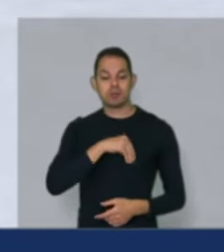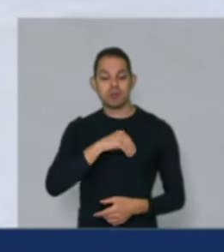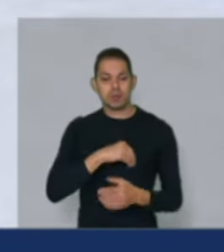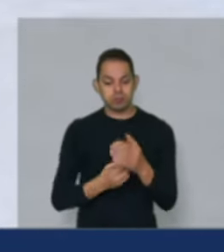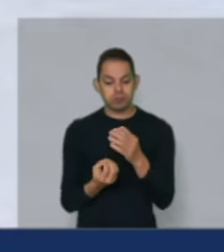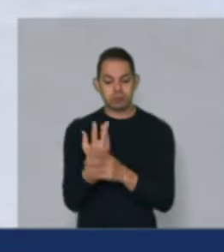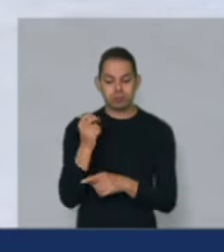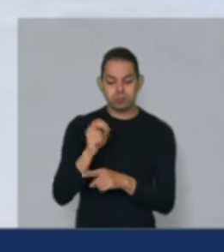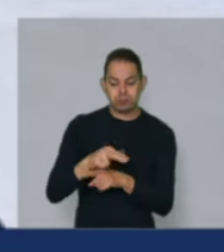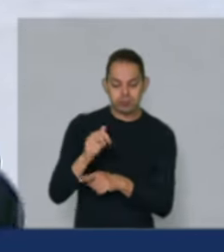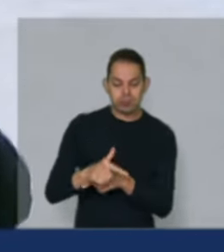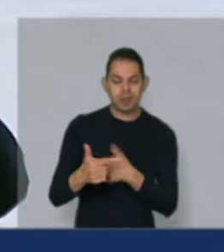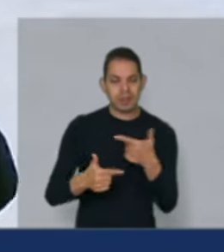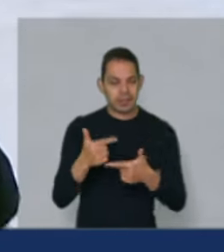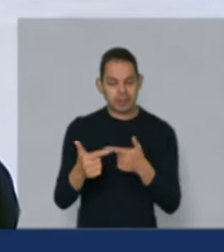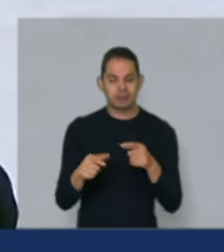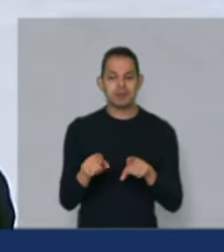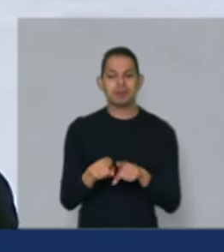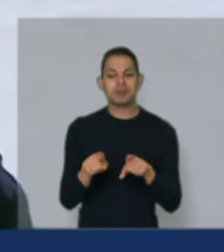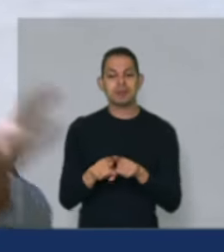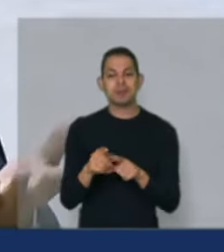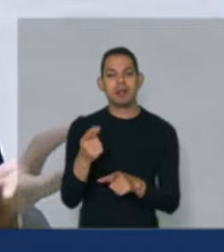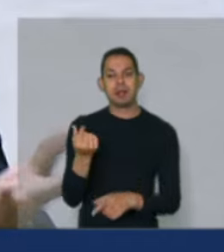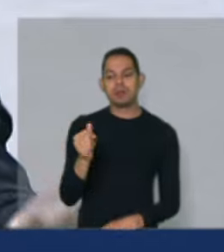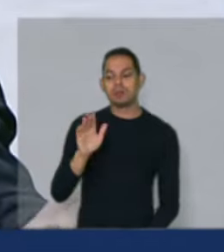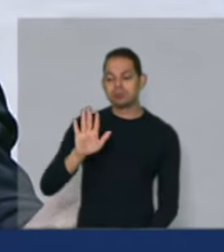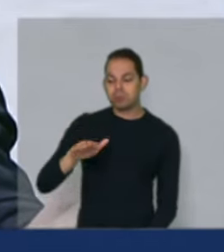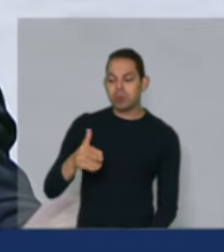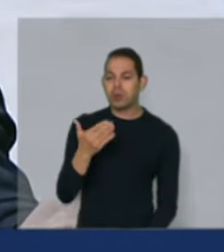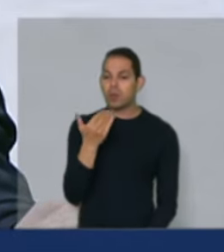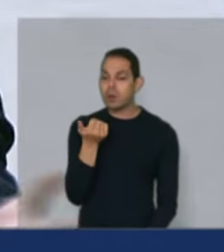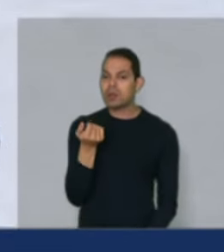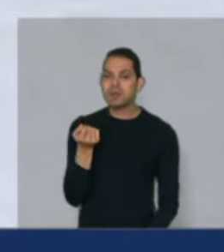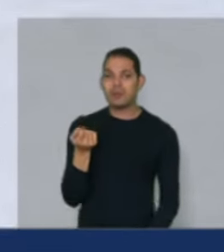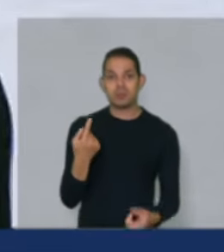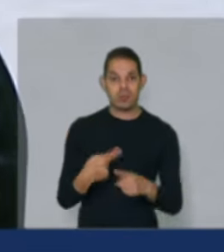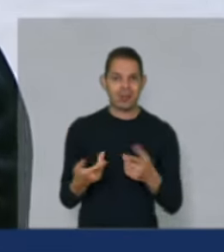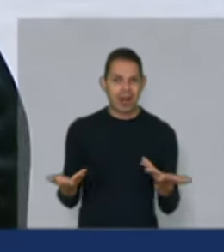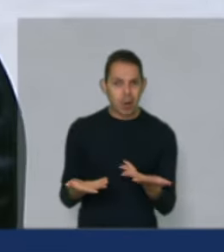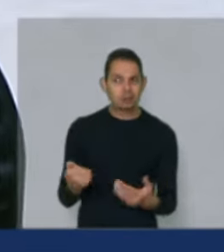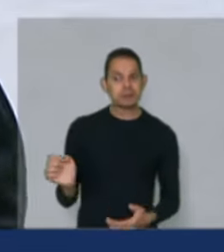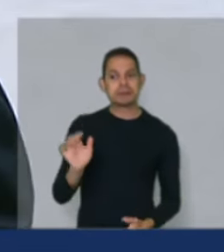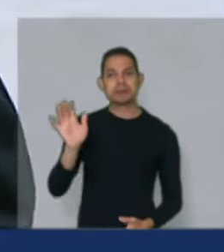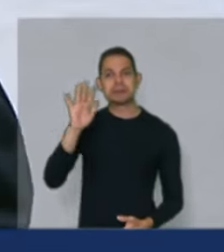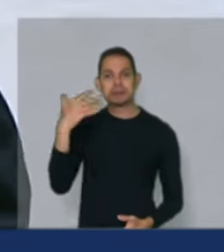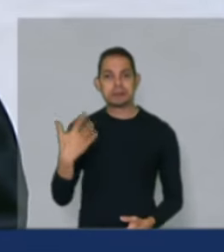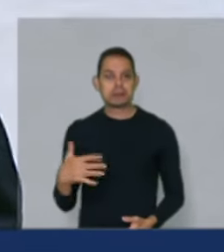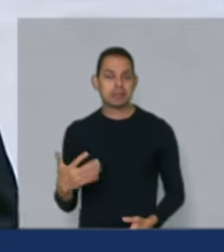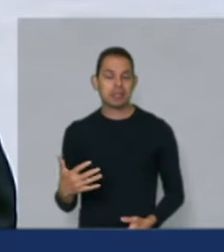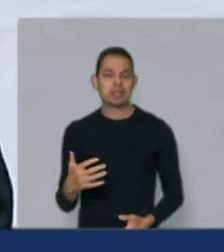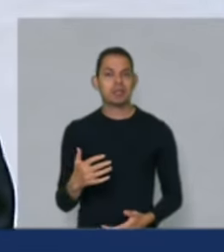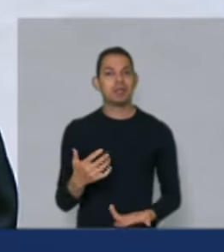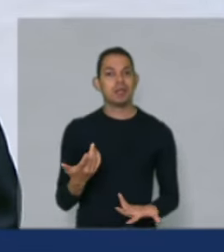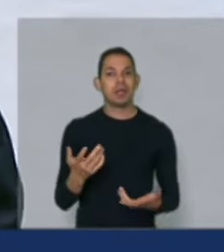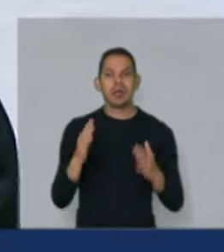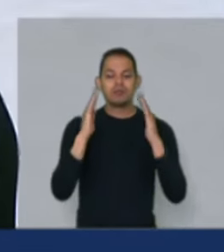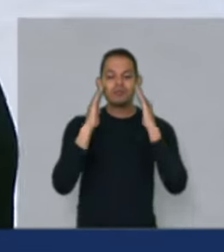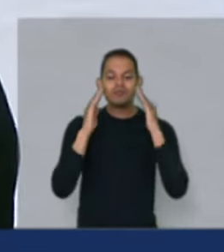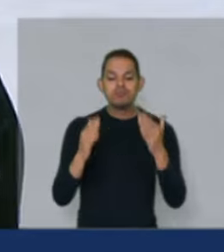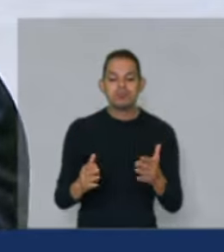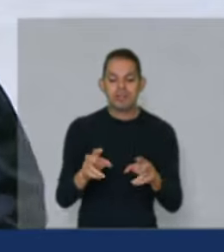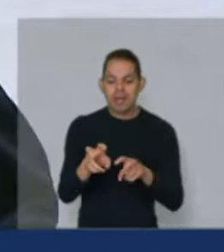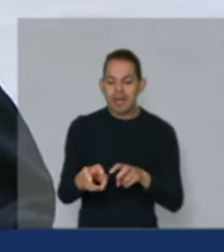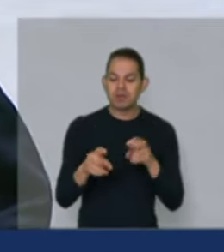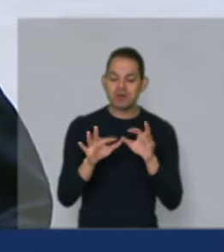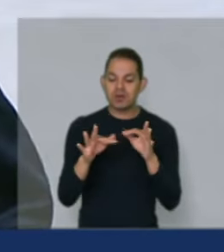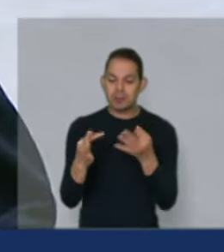e ao mesmo tempo um custo mais baixo para o alimento que está caro para o consumidor. Isso é o síntese da agricultura familiar que pode